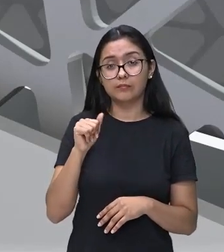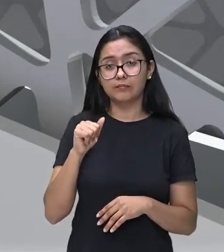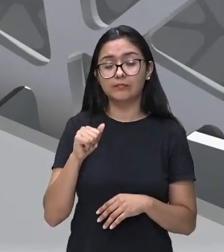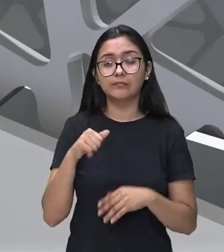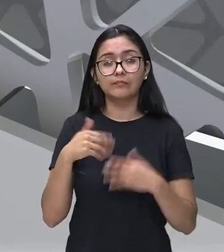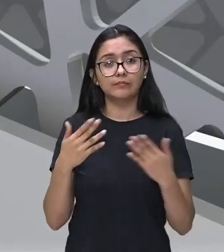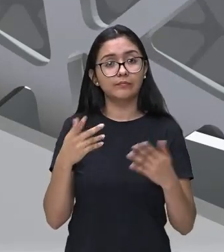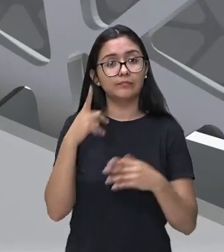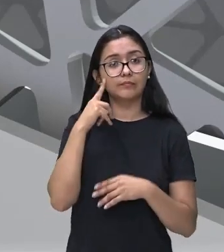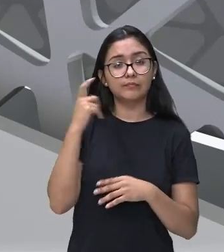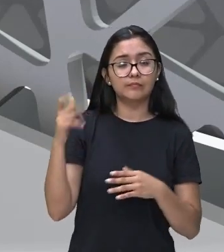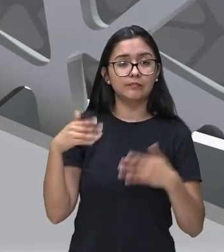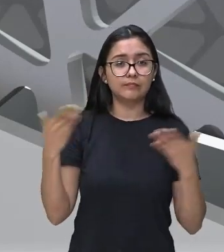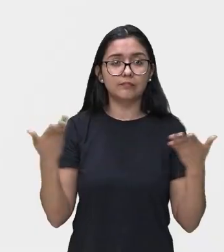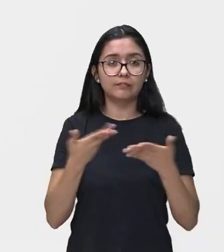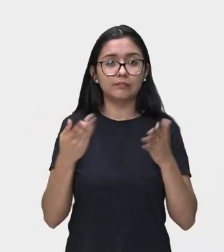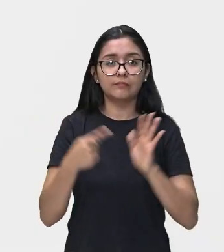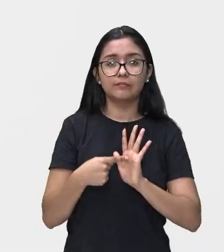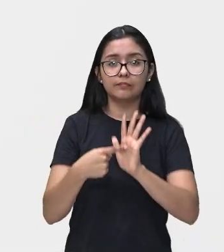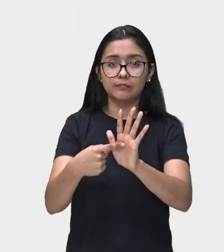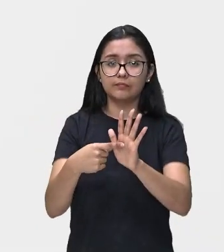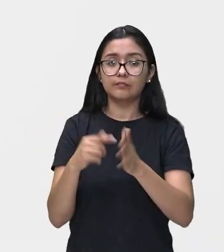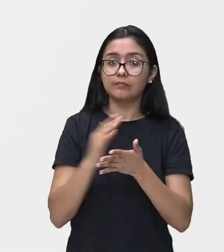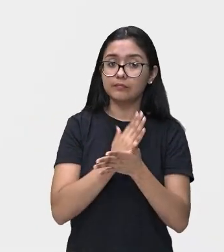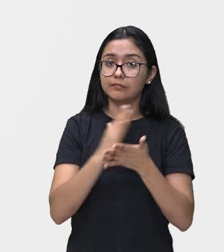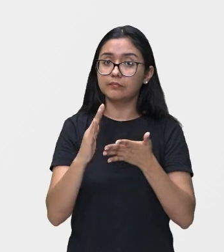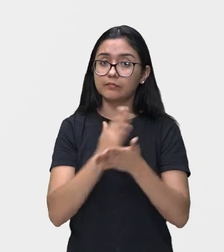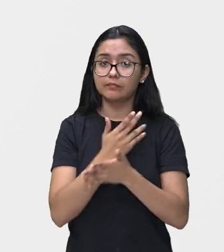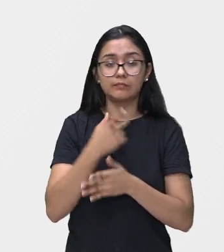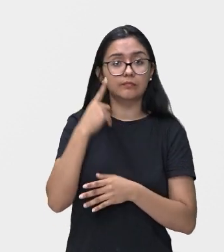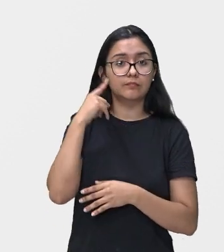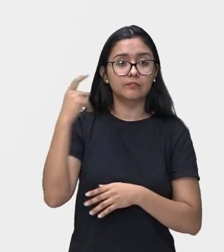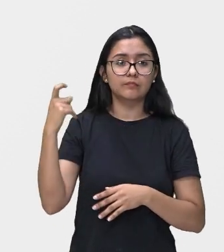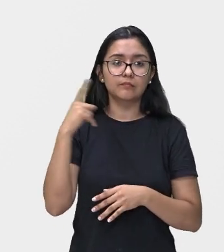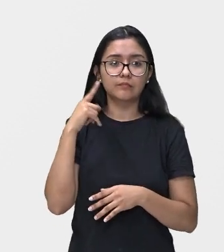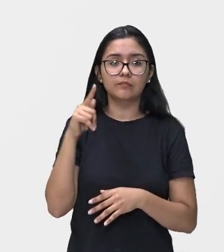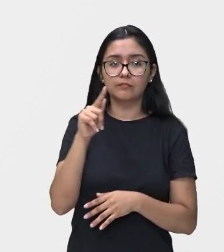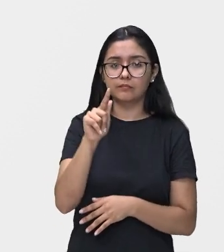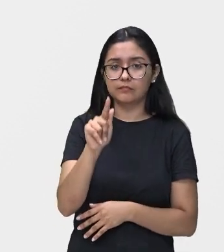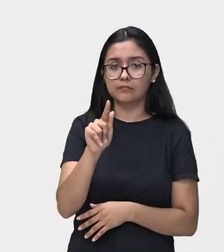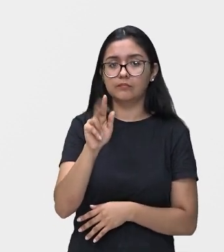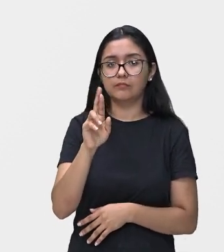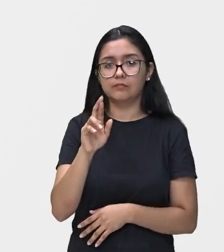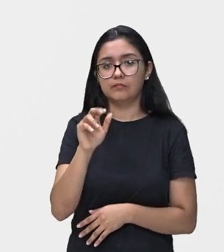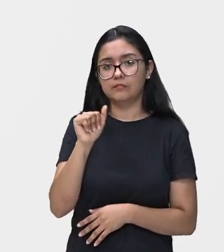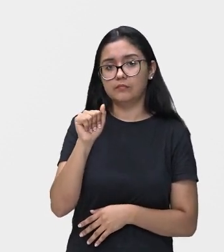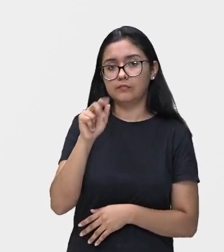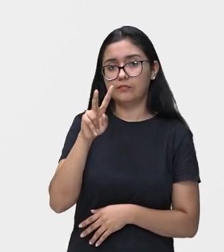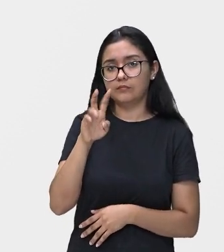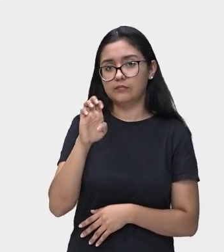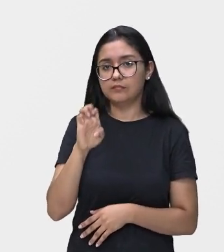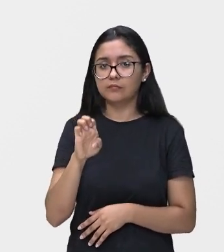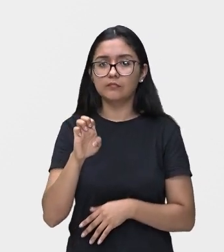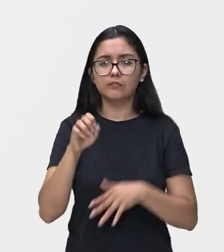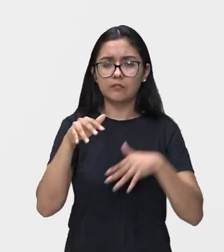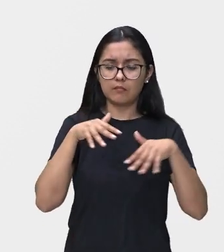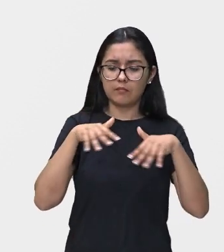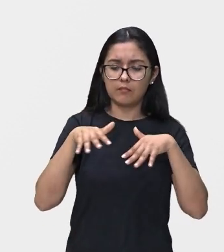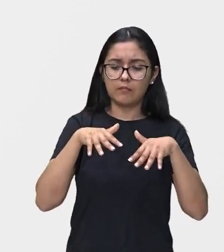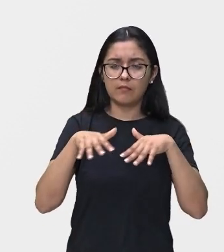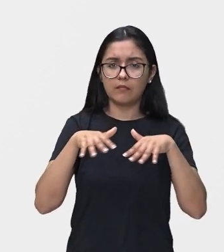vocês alguns sons graves. Bem, o som com menor frequência. seja, vibrações